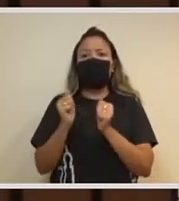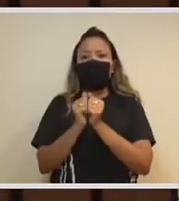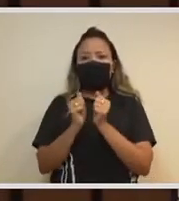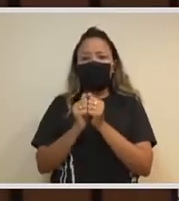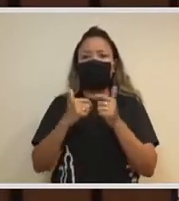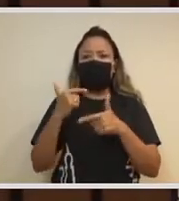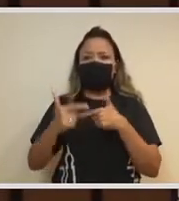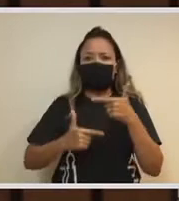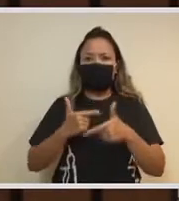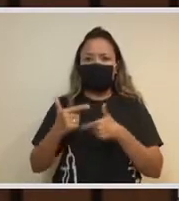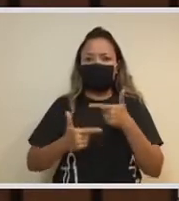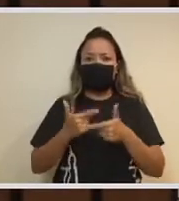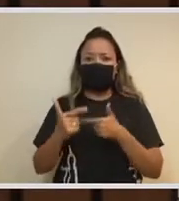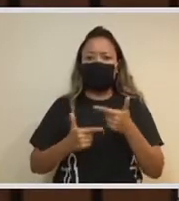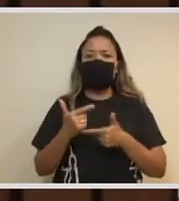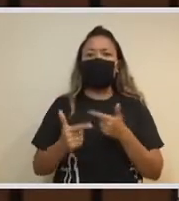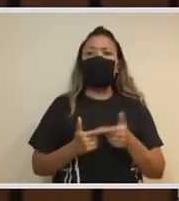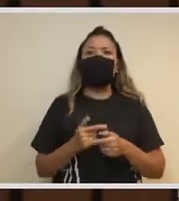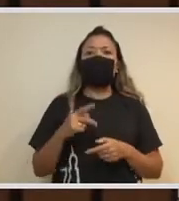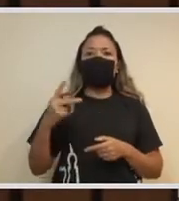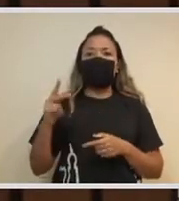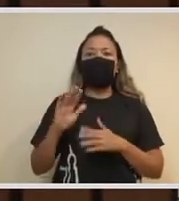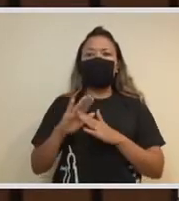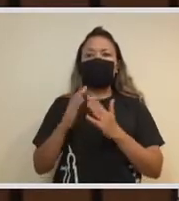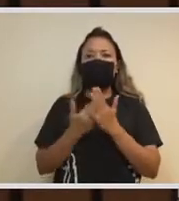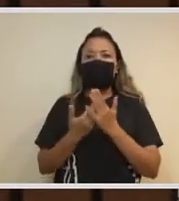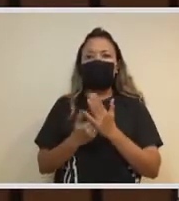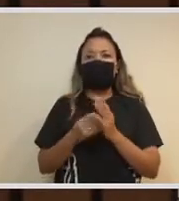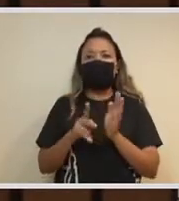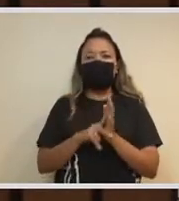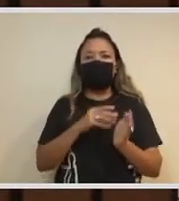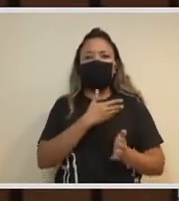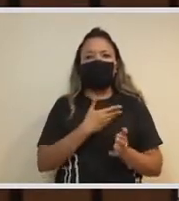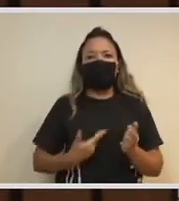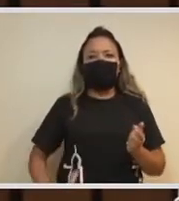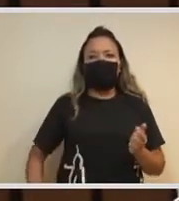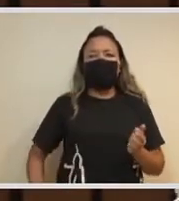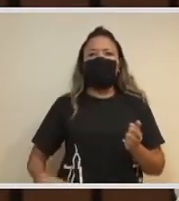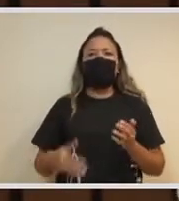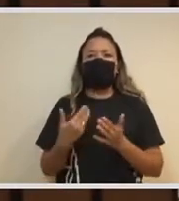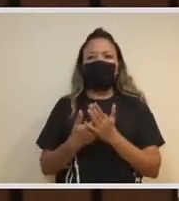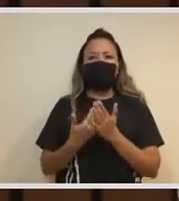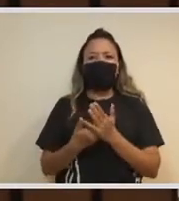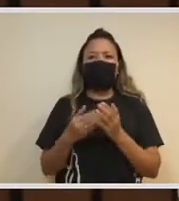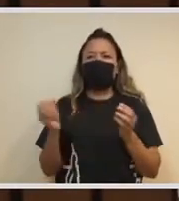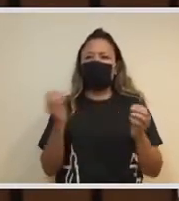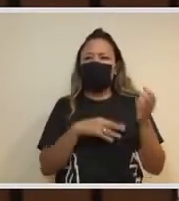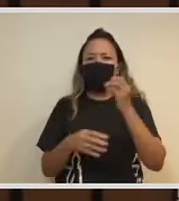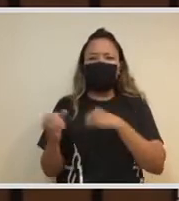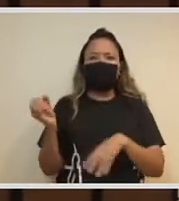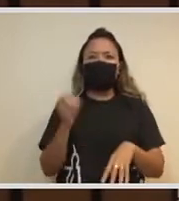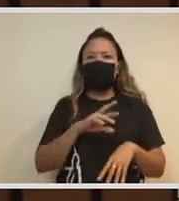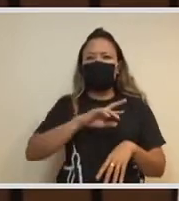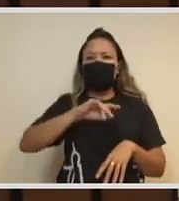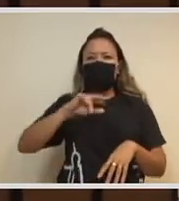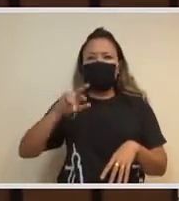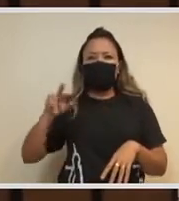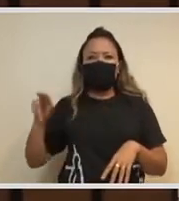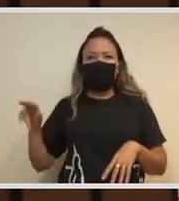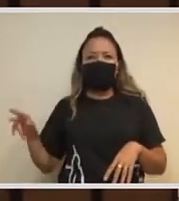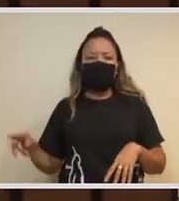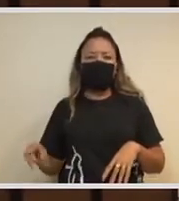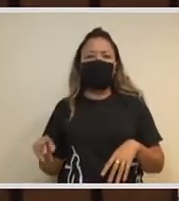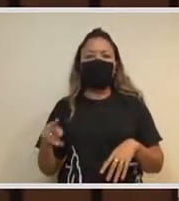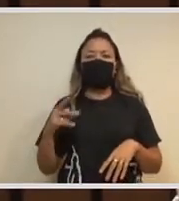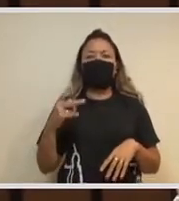importância, que vão da escola de governo a uma série de inovações, de formatos de rede,